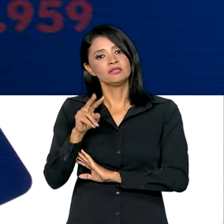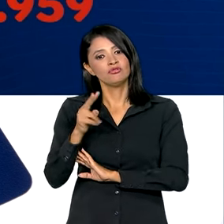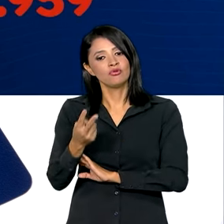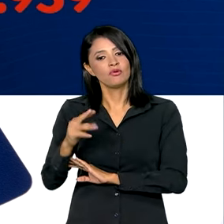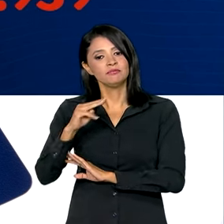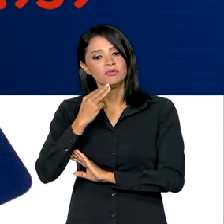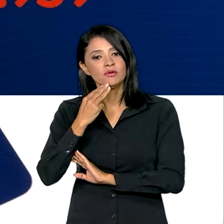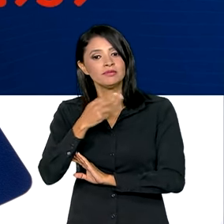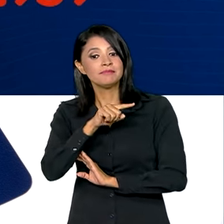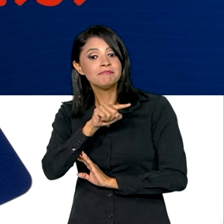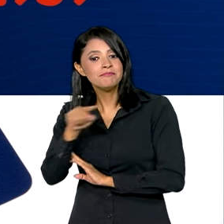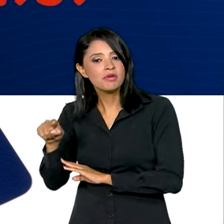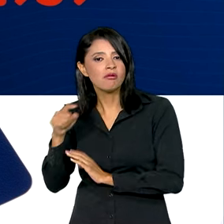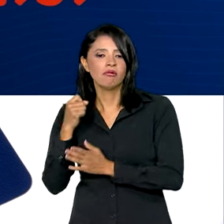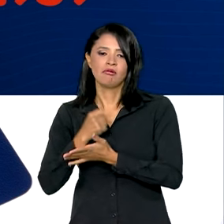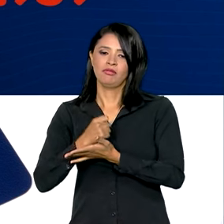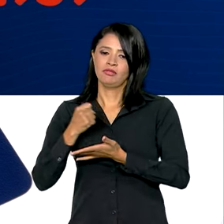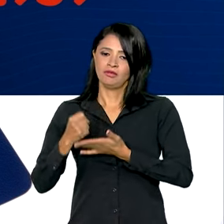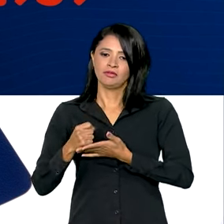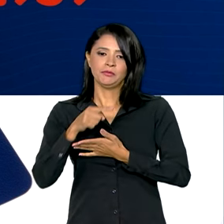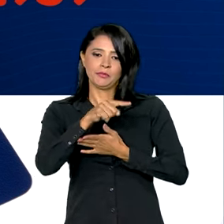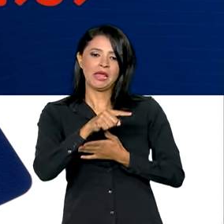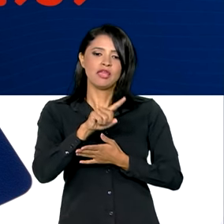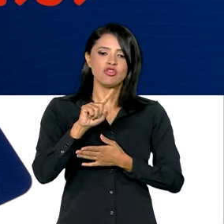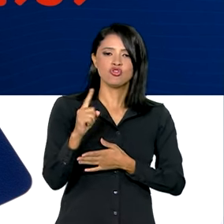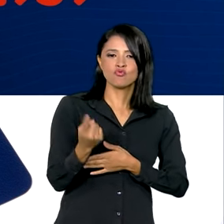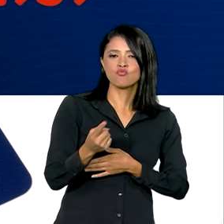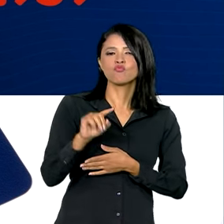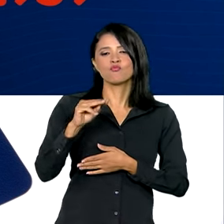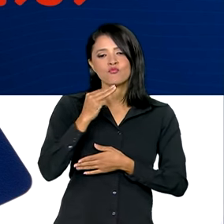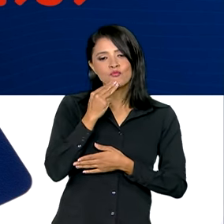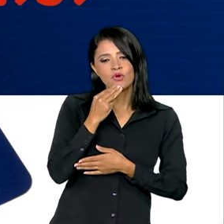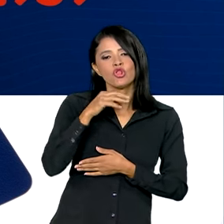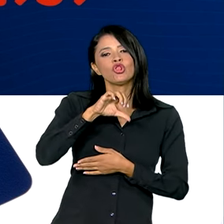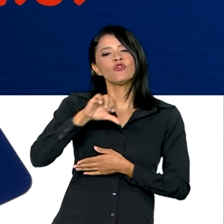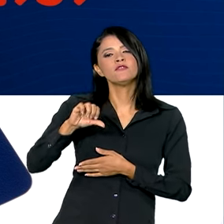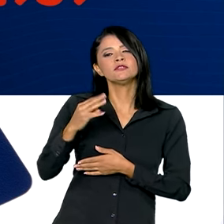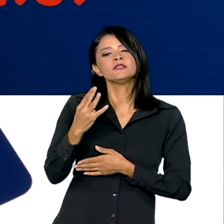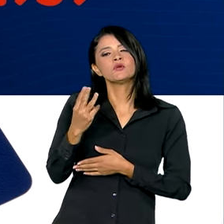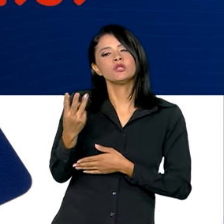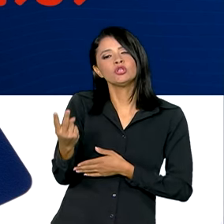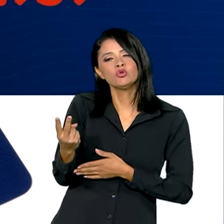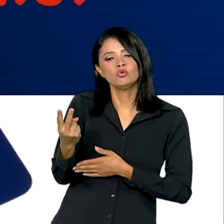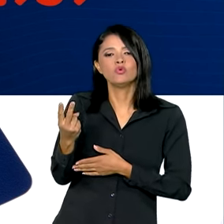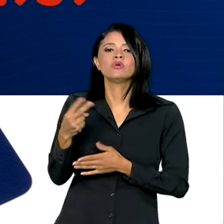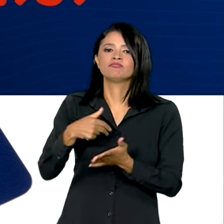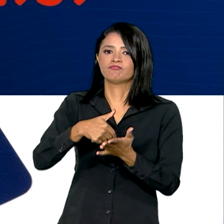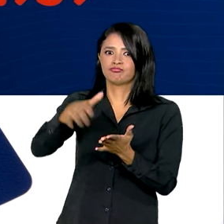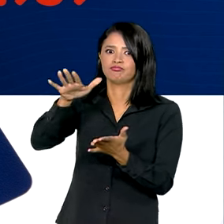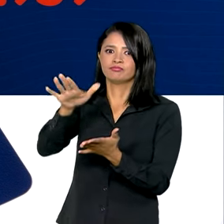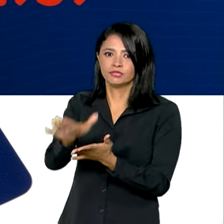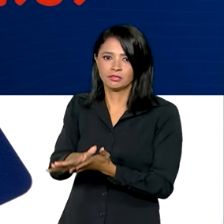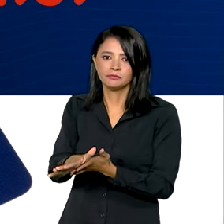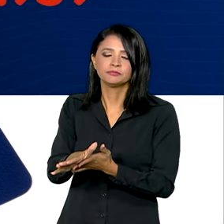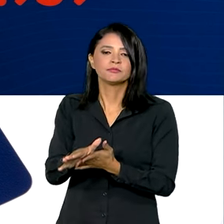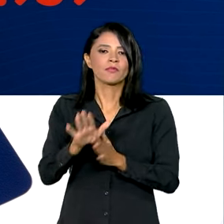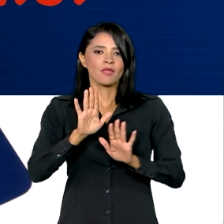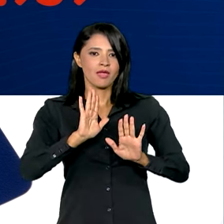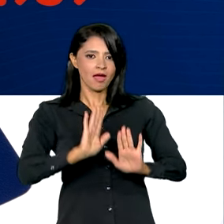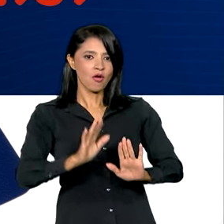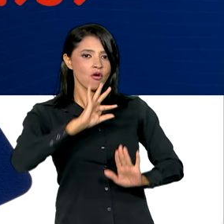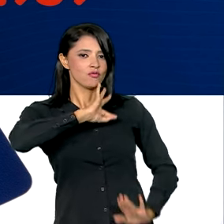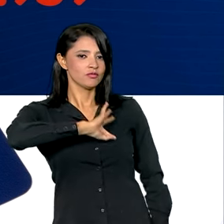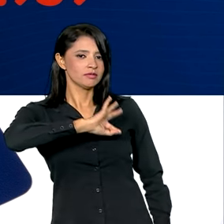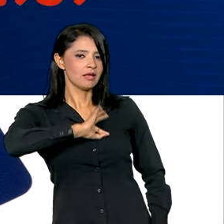,5 milhões de contratações e 1 milhão e 942 mil demissões. Já o salário